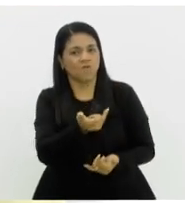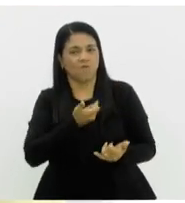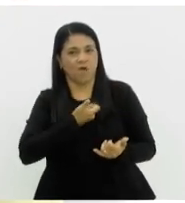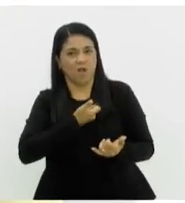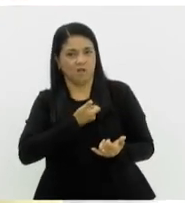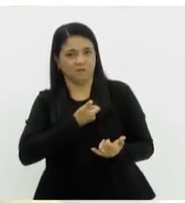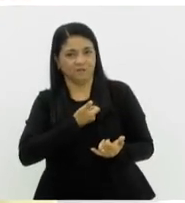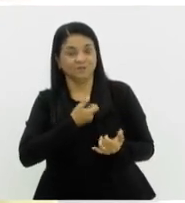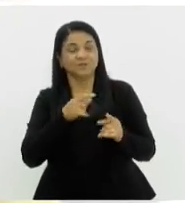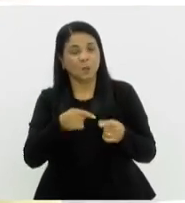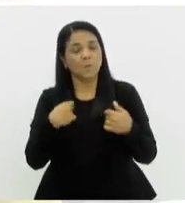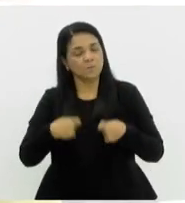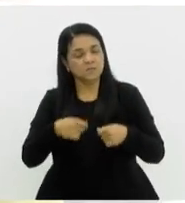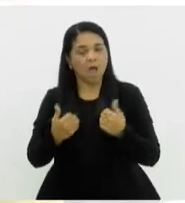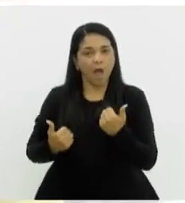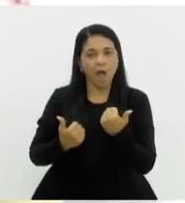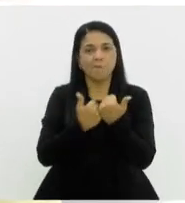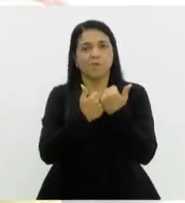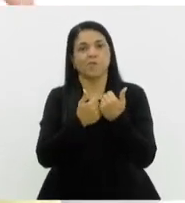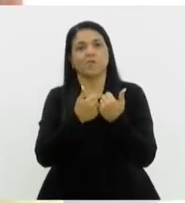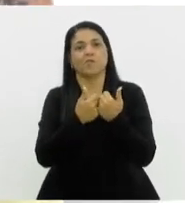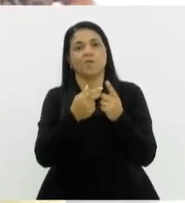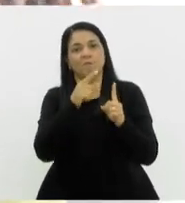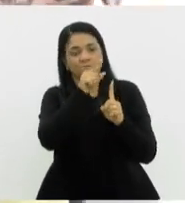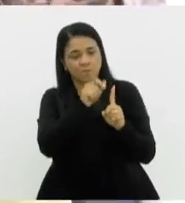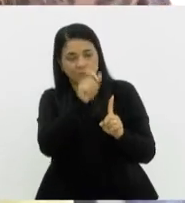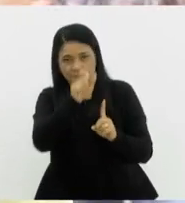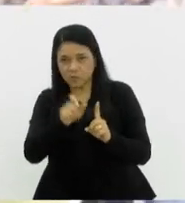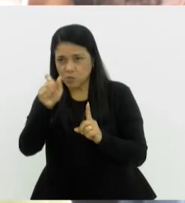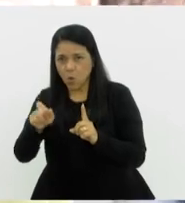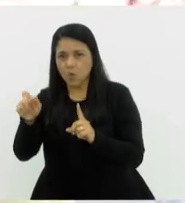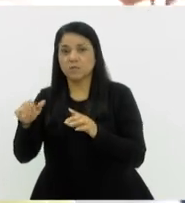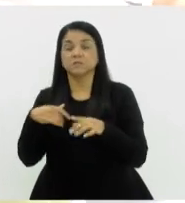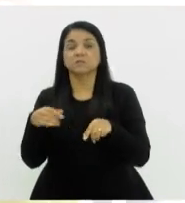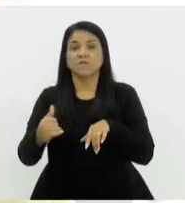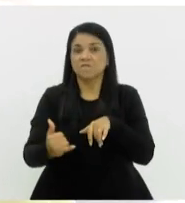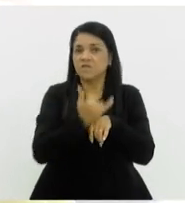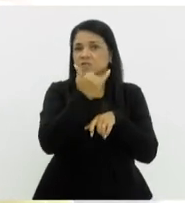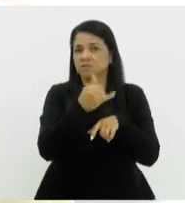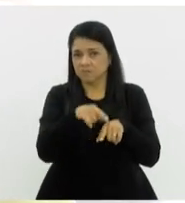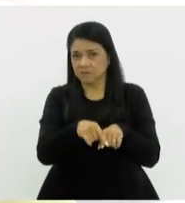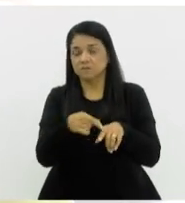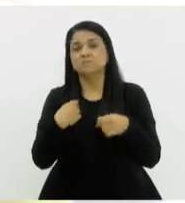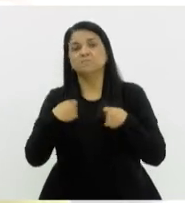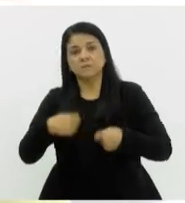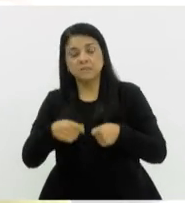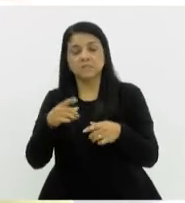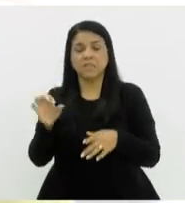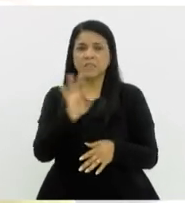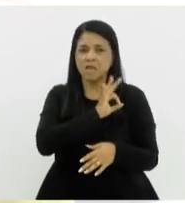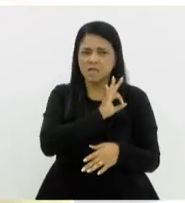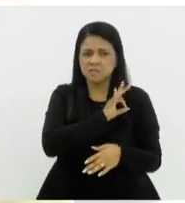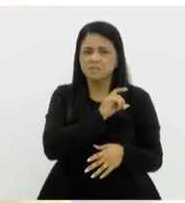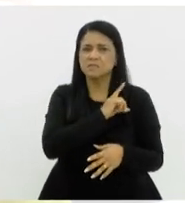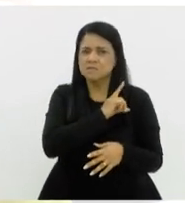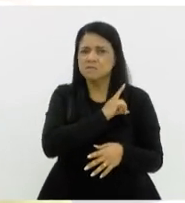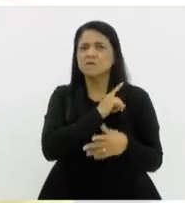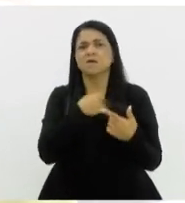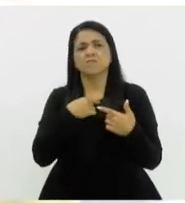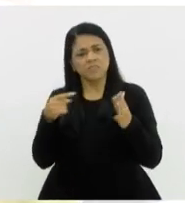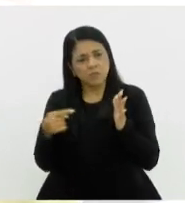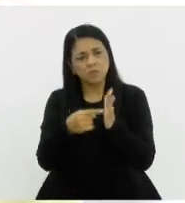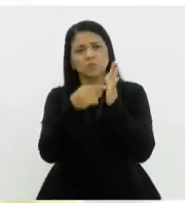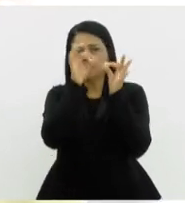também do apoio das vítimas e temos apoio para que essas pessoas cheguem a uma delegacia, façam devidamente a